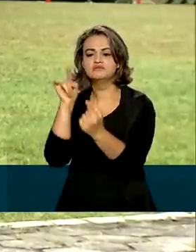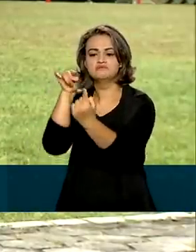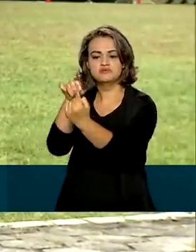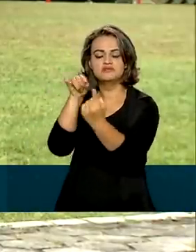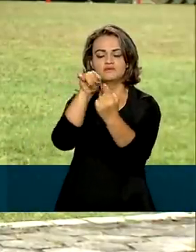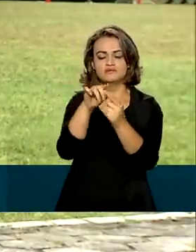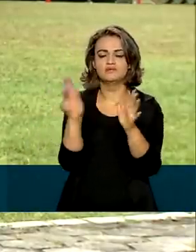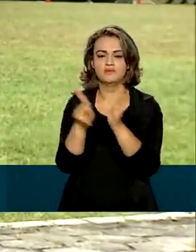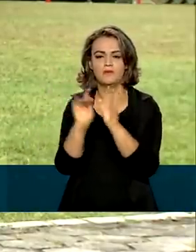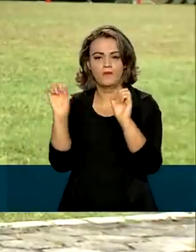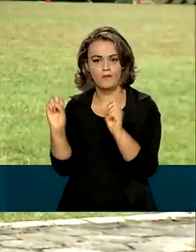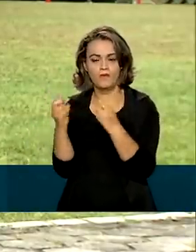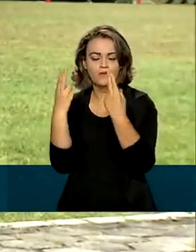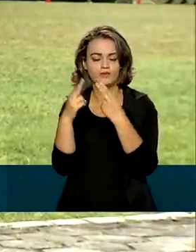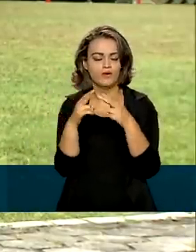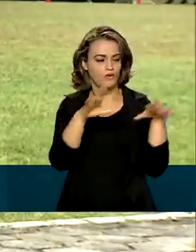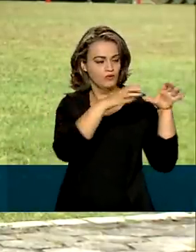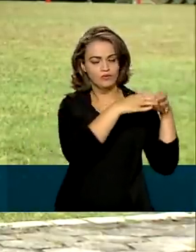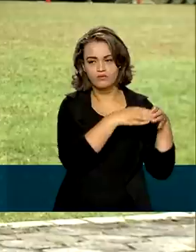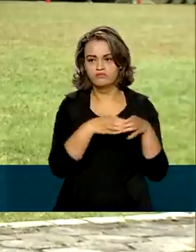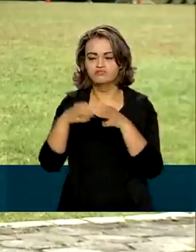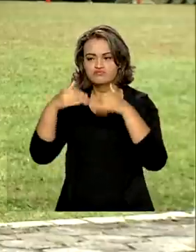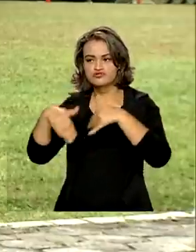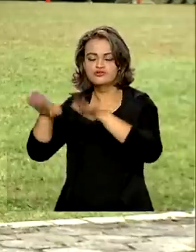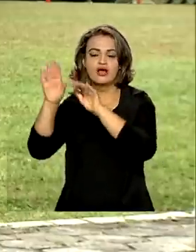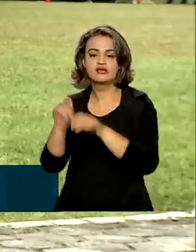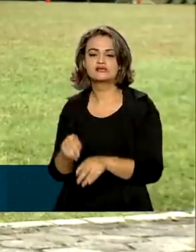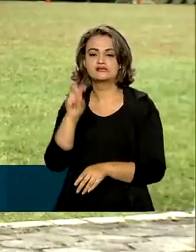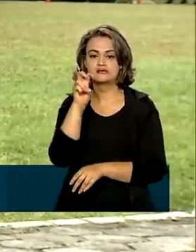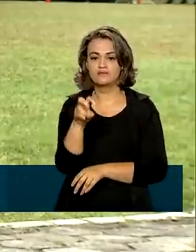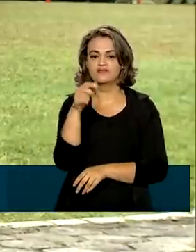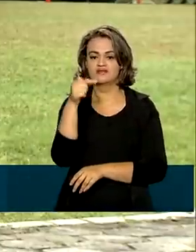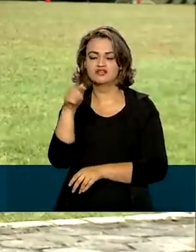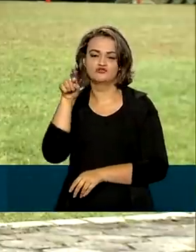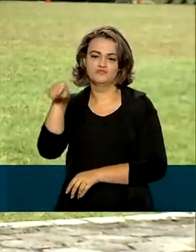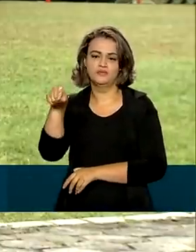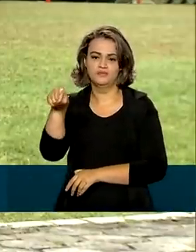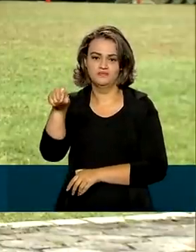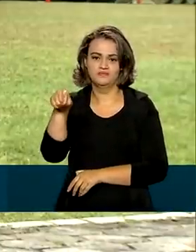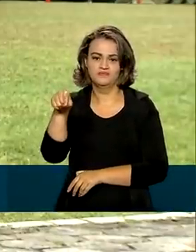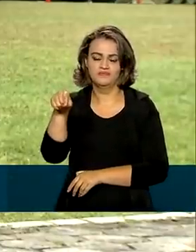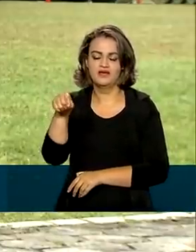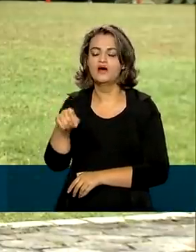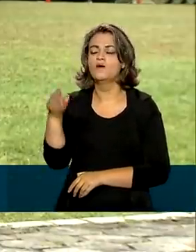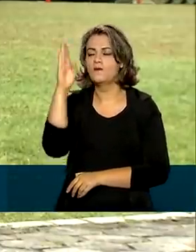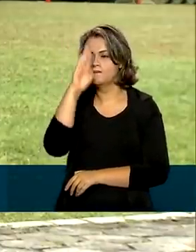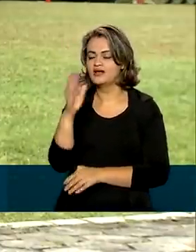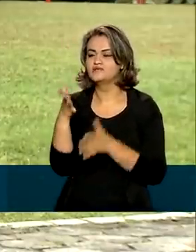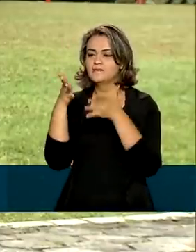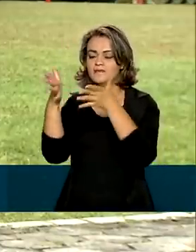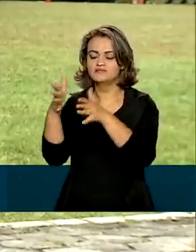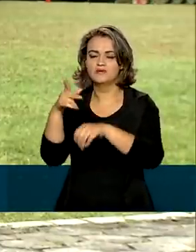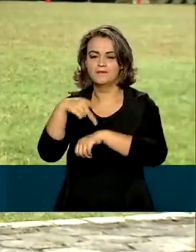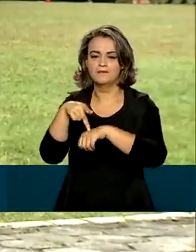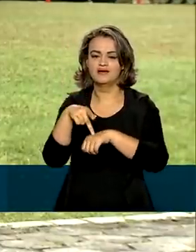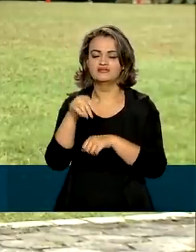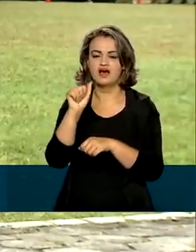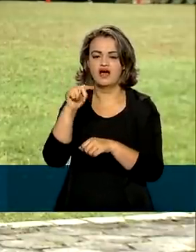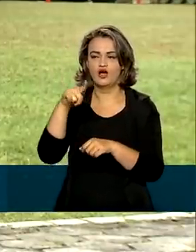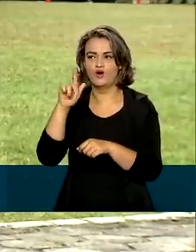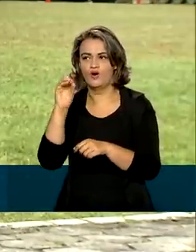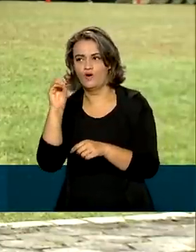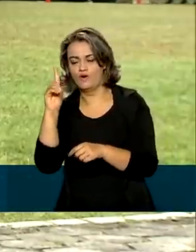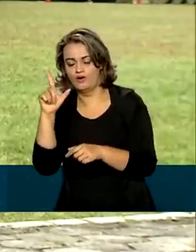paz na ONU, foram enviados mais de 57 mil militares. O país esteve presente no Sudão, na Angola,